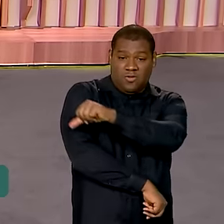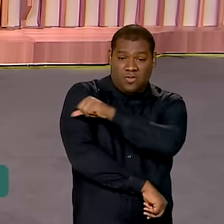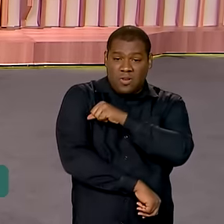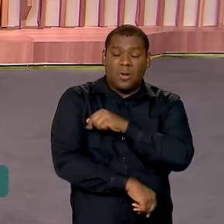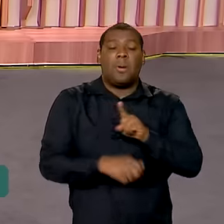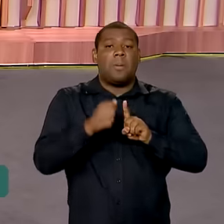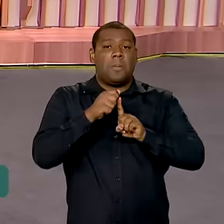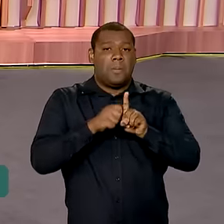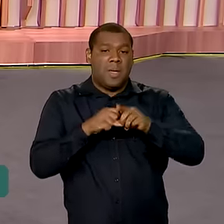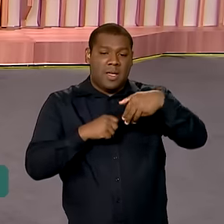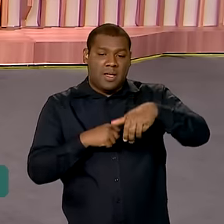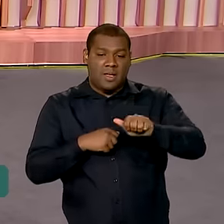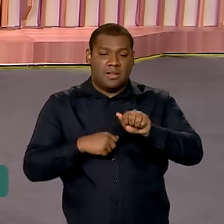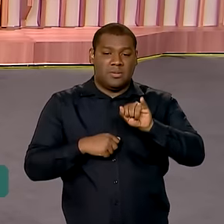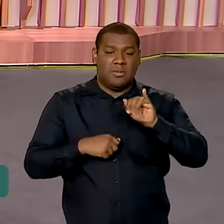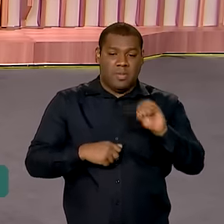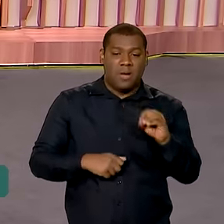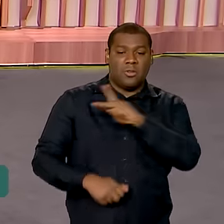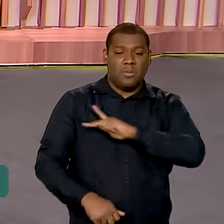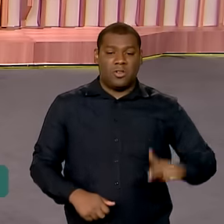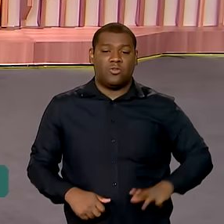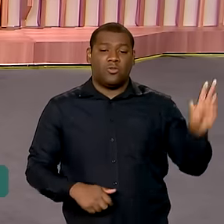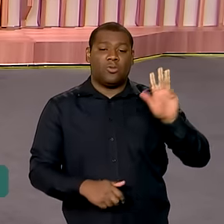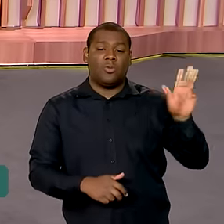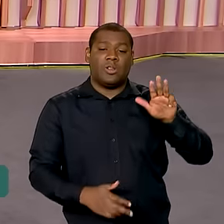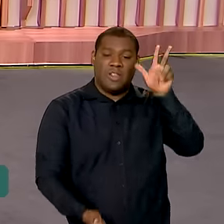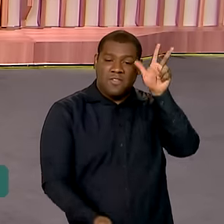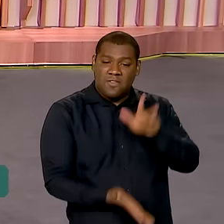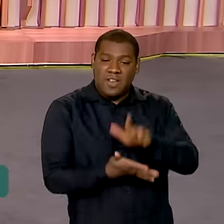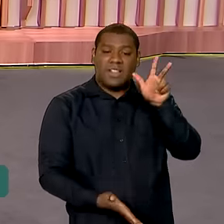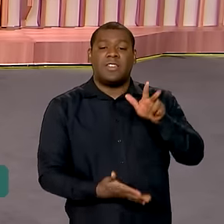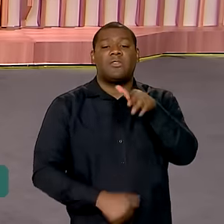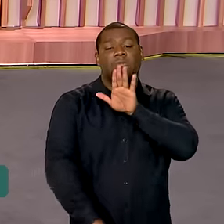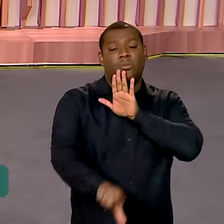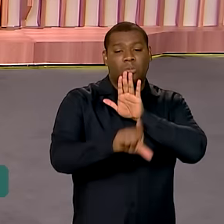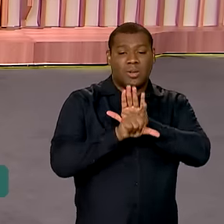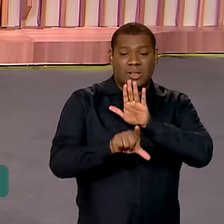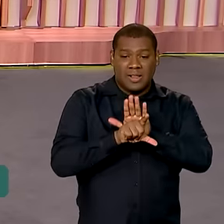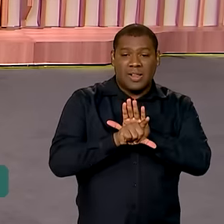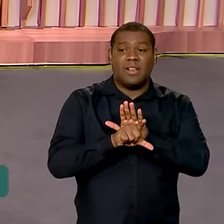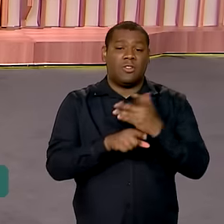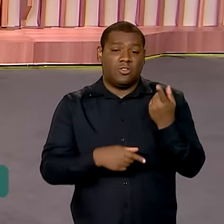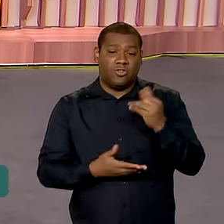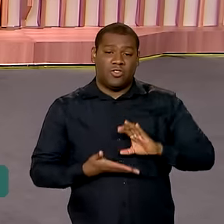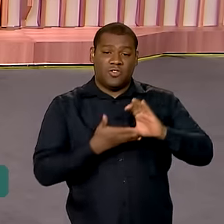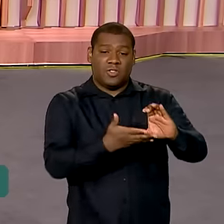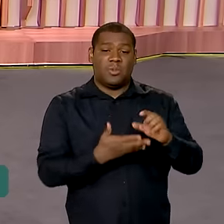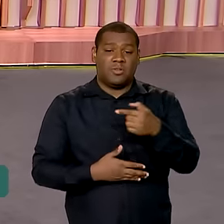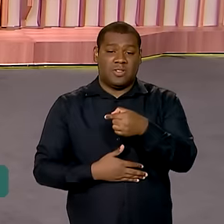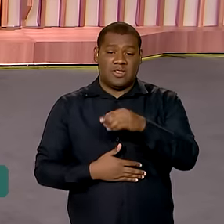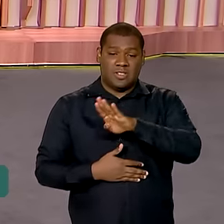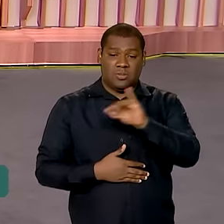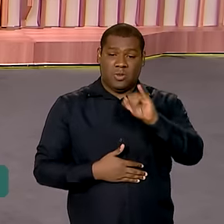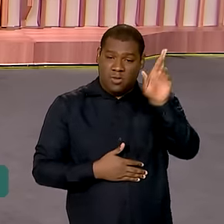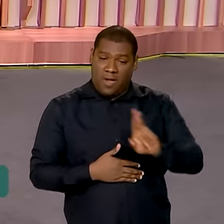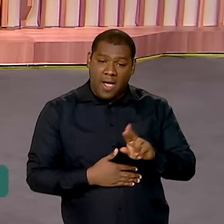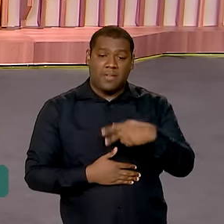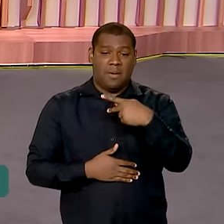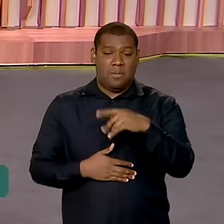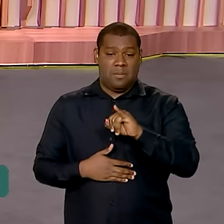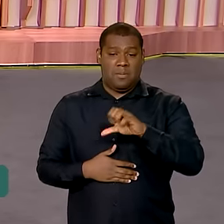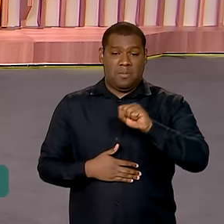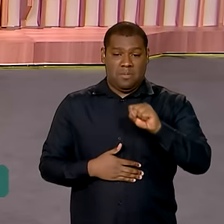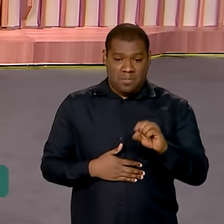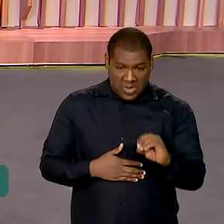ano que o presidente Lula sancionou a lei que abriu crédito de mais de 7 bilhões de reais para o piso da categoria. Medida que